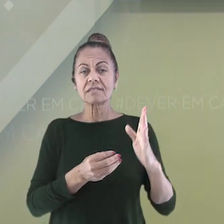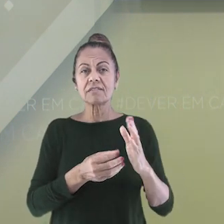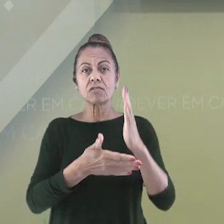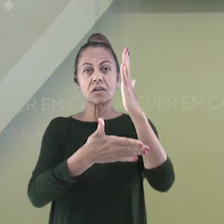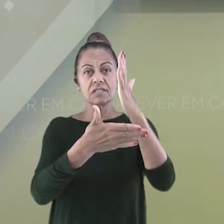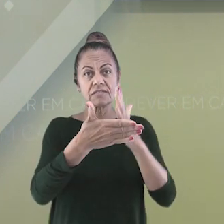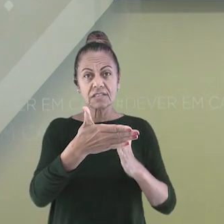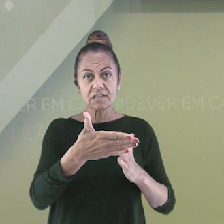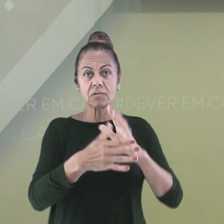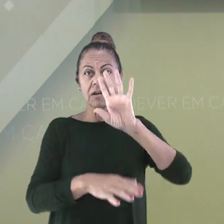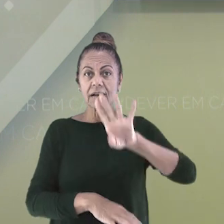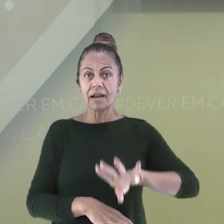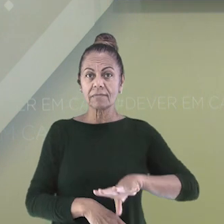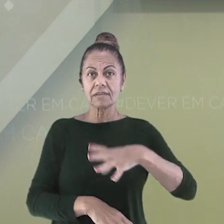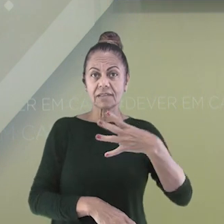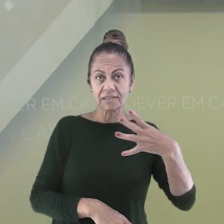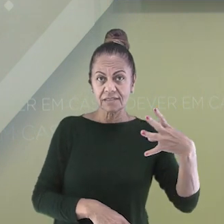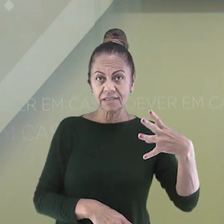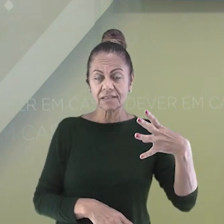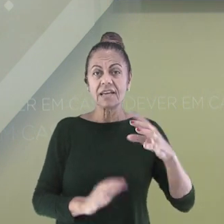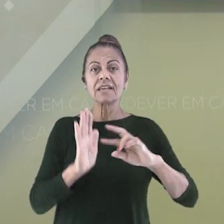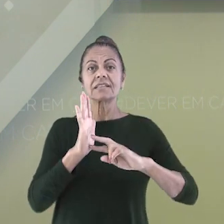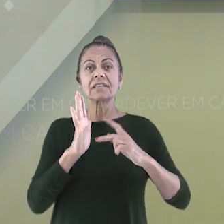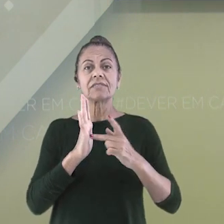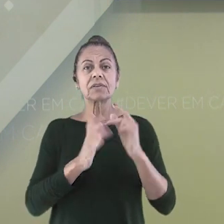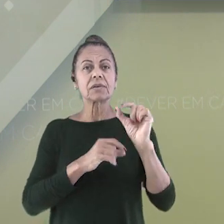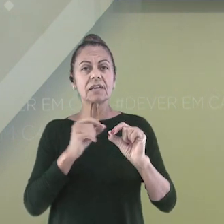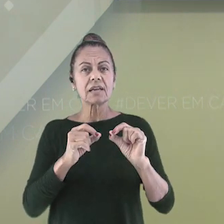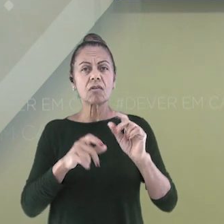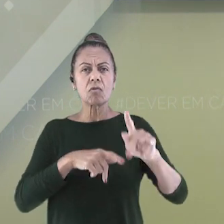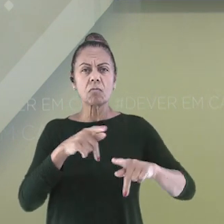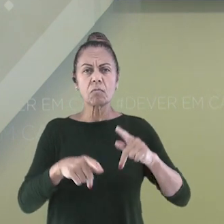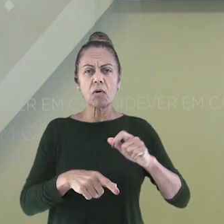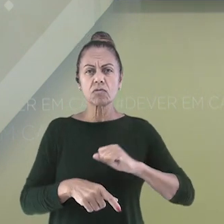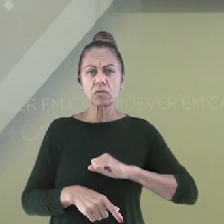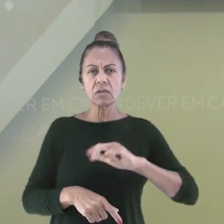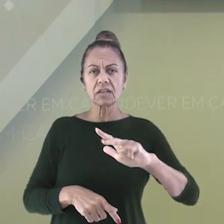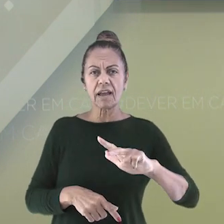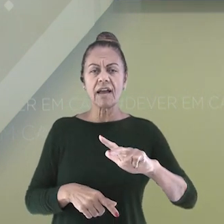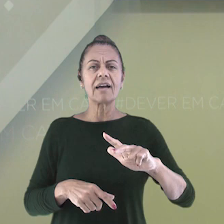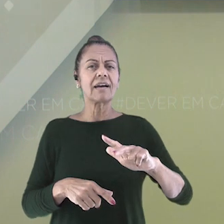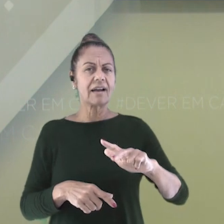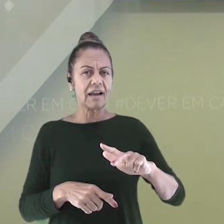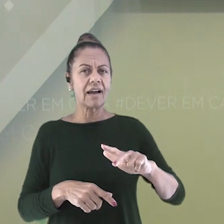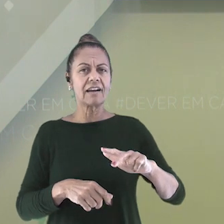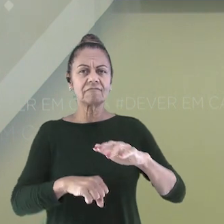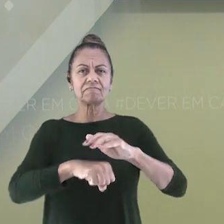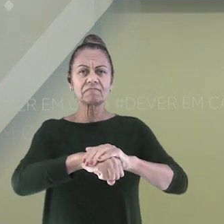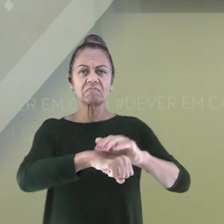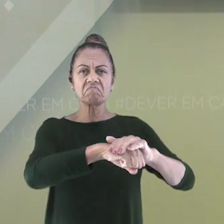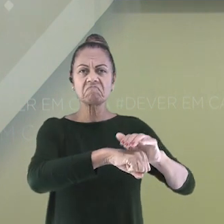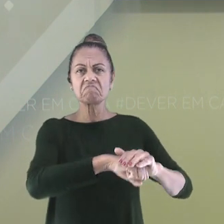capitanias. Isso quer dizer que pessoas de Portugal passaram a administrar frações do